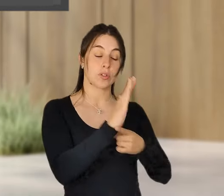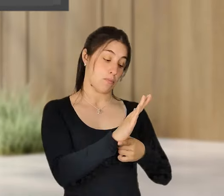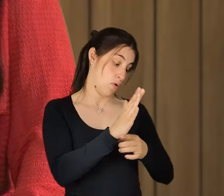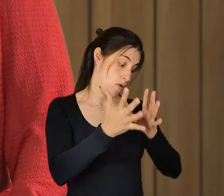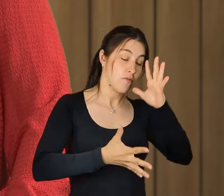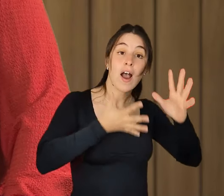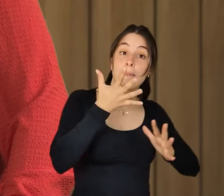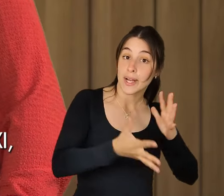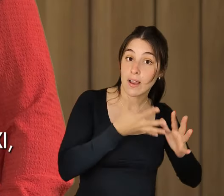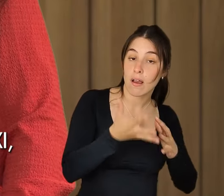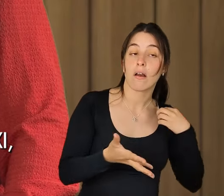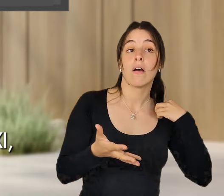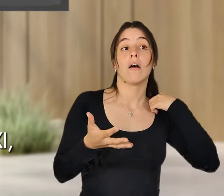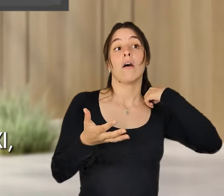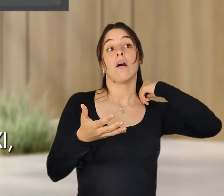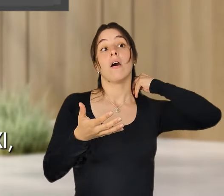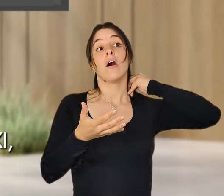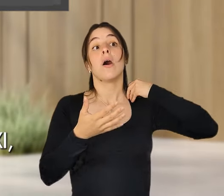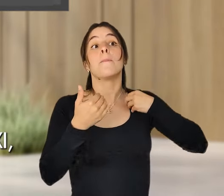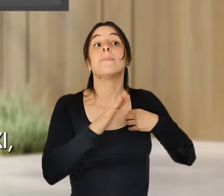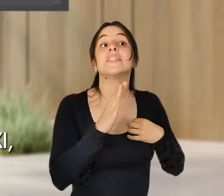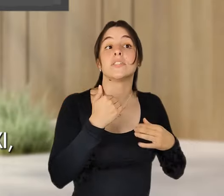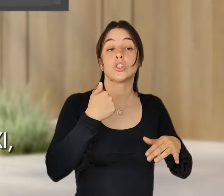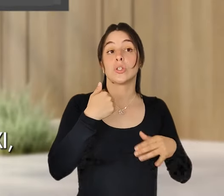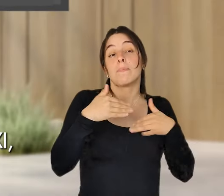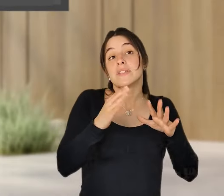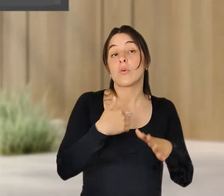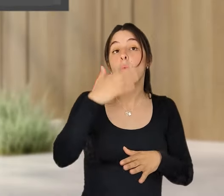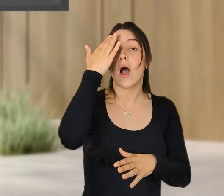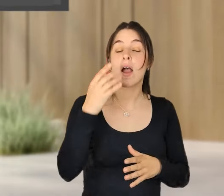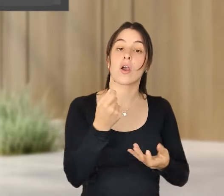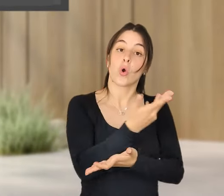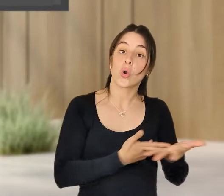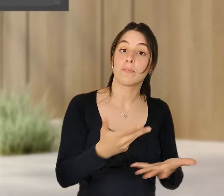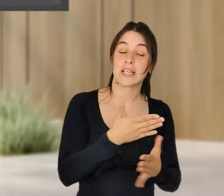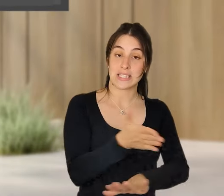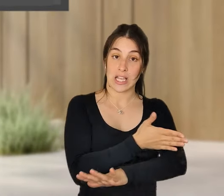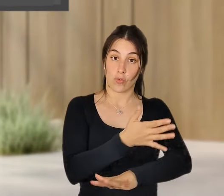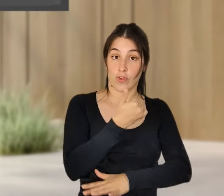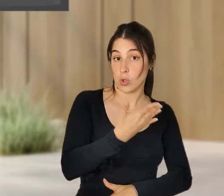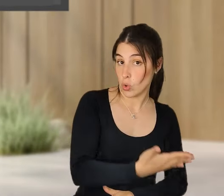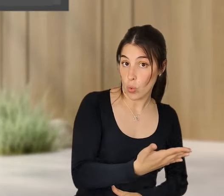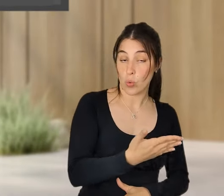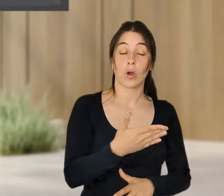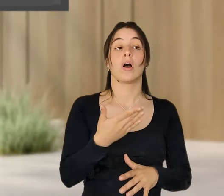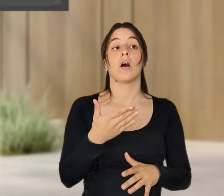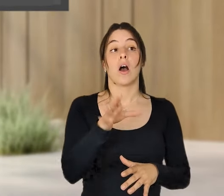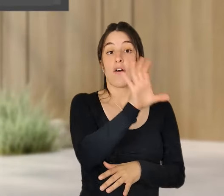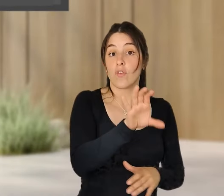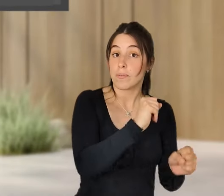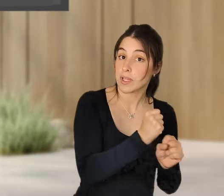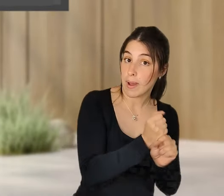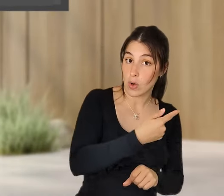seria assim, mas eu acho que na economia do século XXI, nos tipos de trabalho que temos hoje, essa